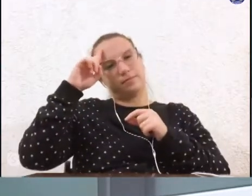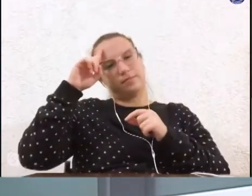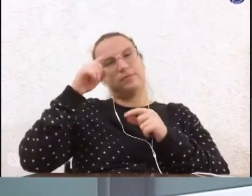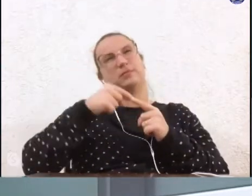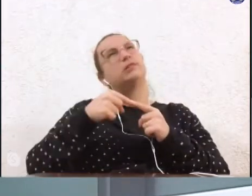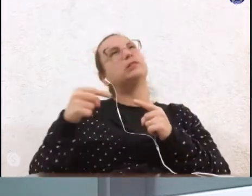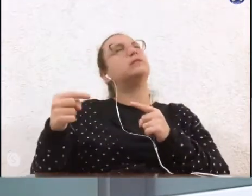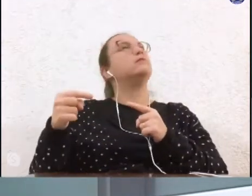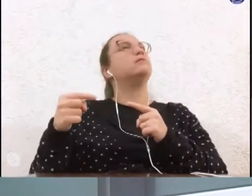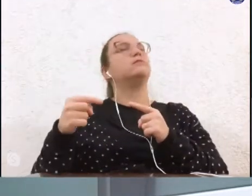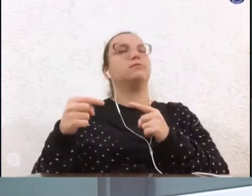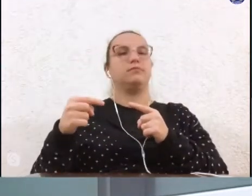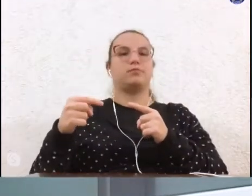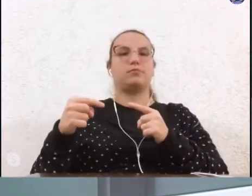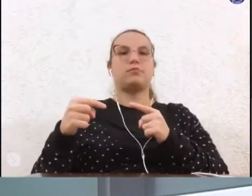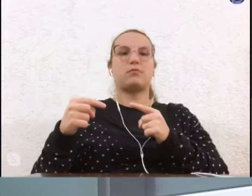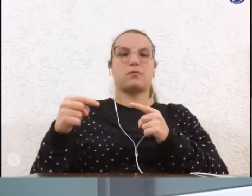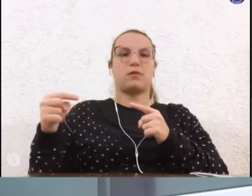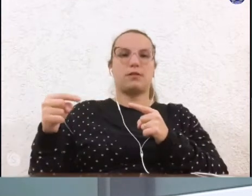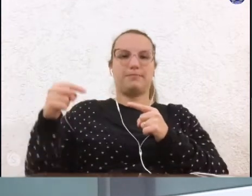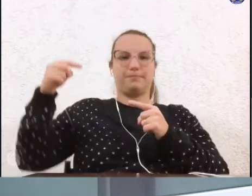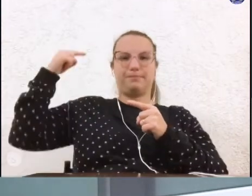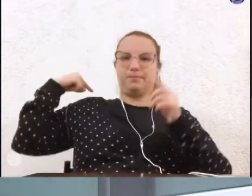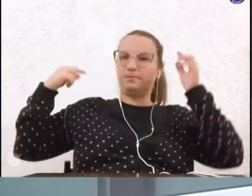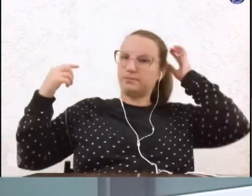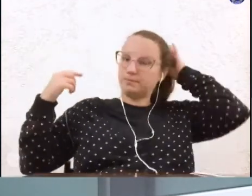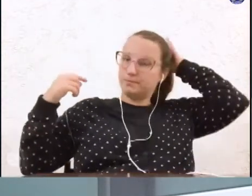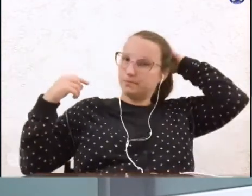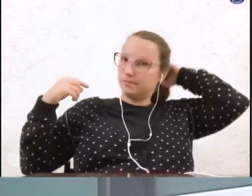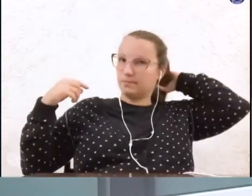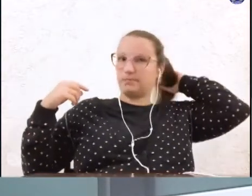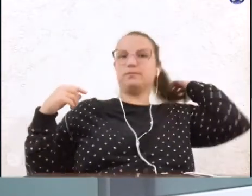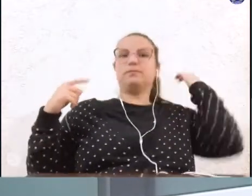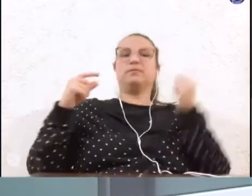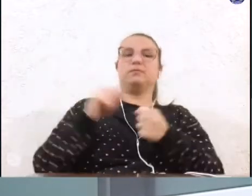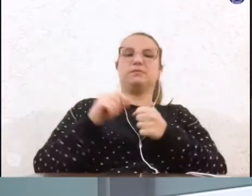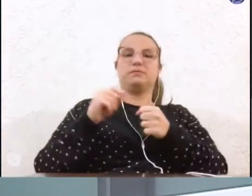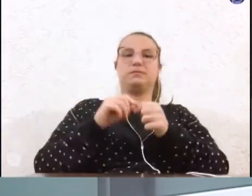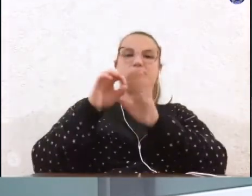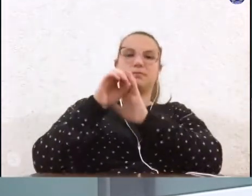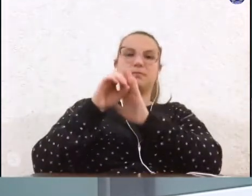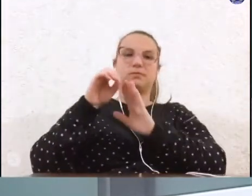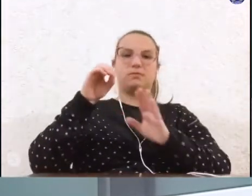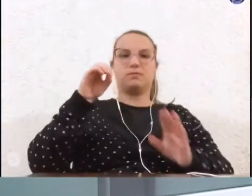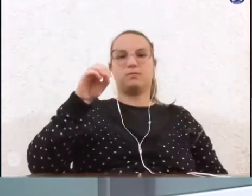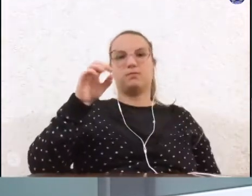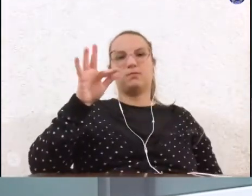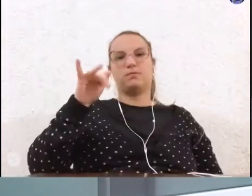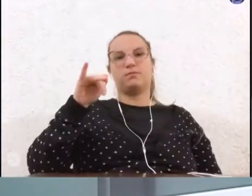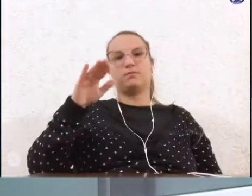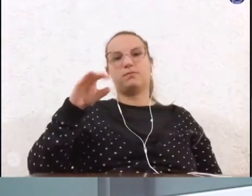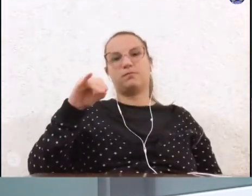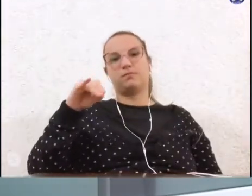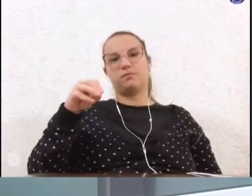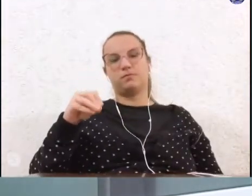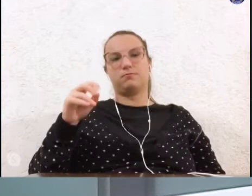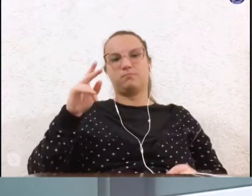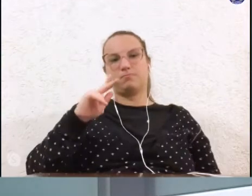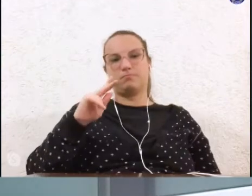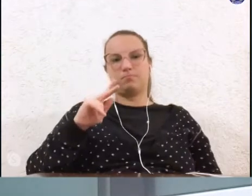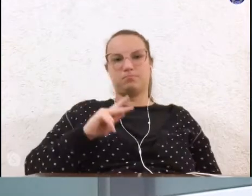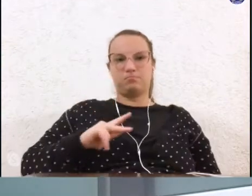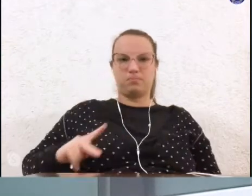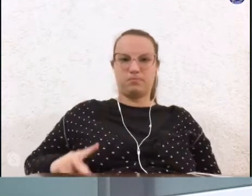que passou e foi feito um ofício ao presidente do conselho do meio ambiente